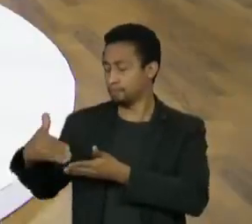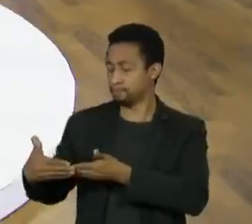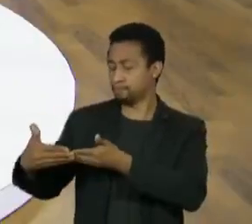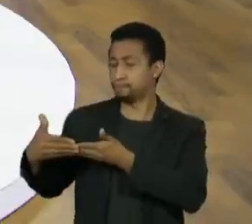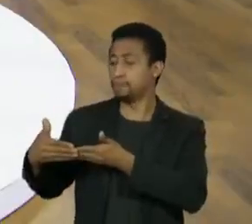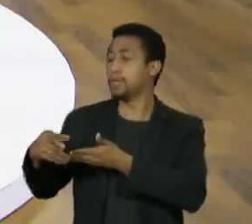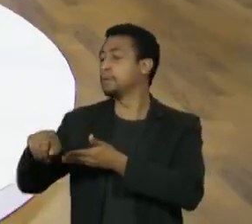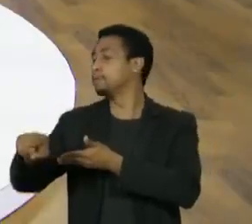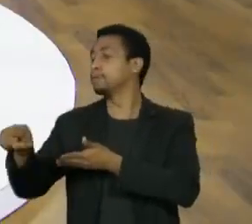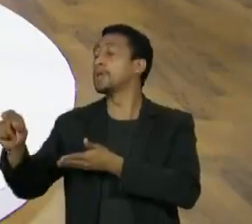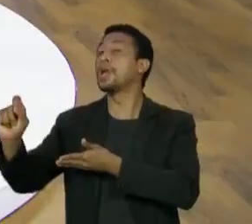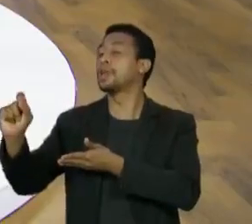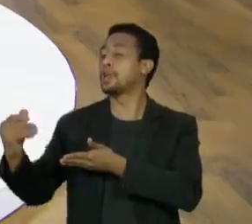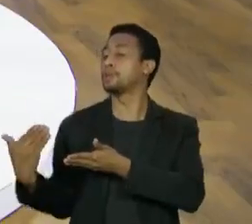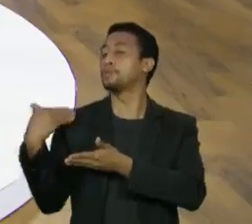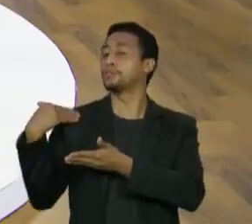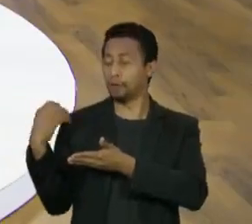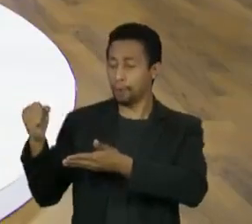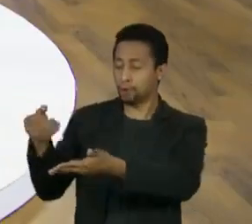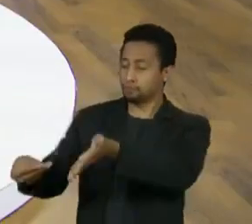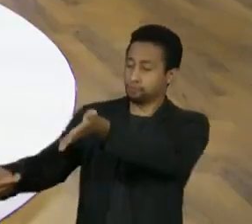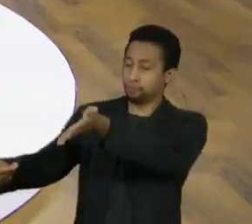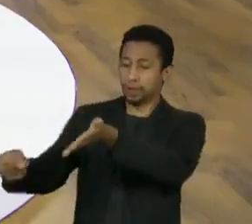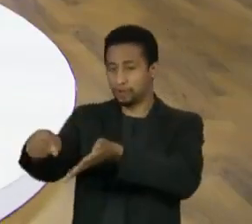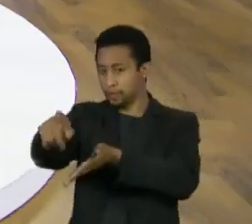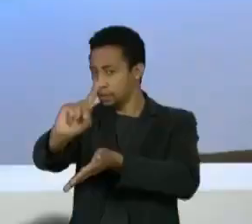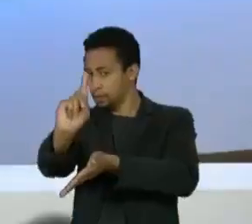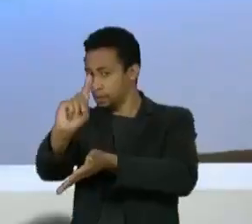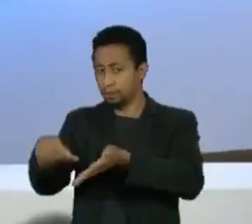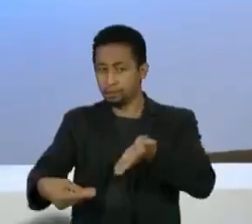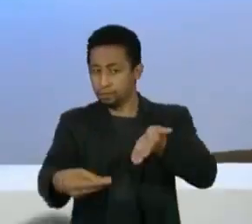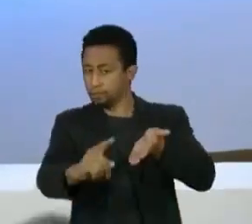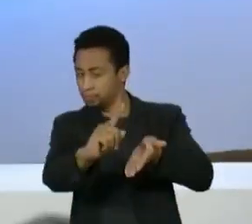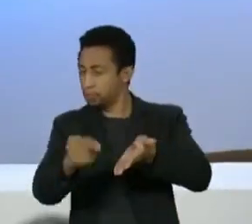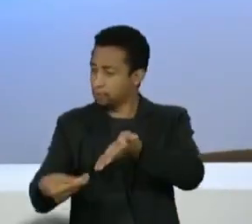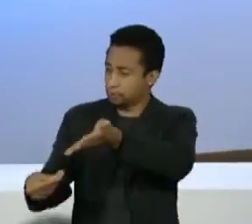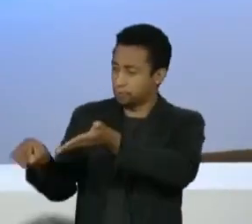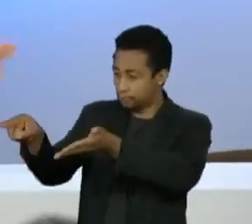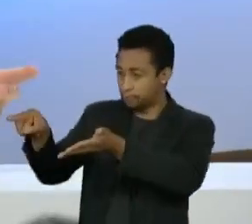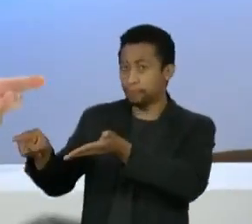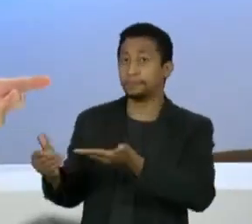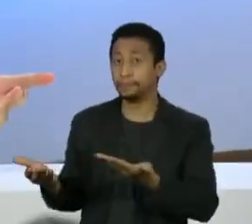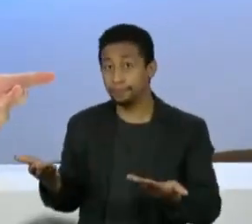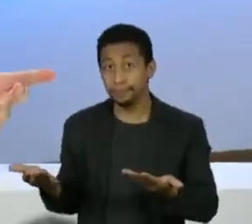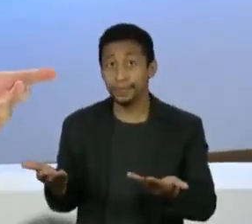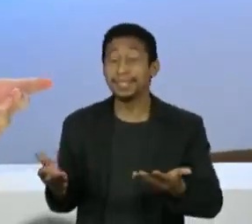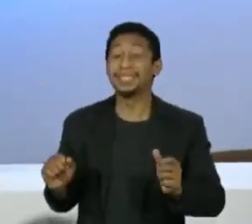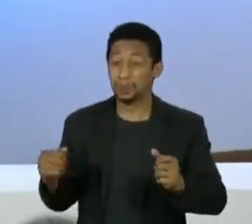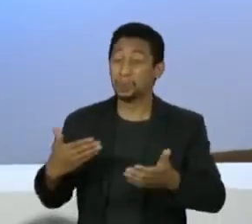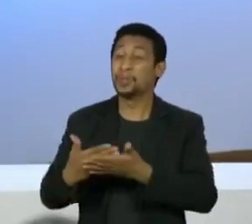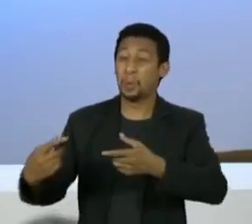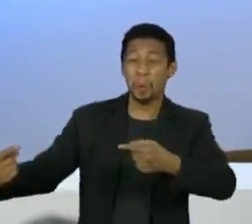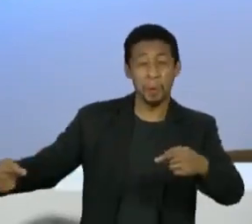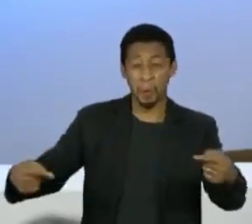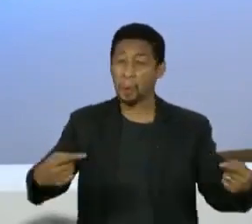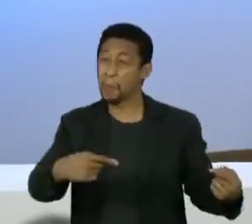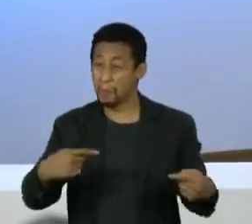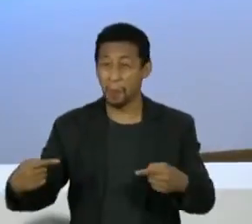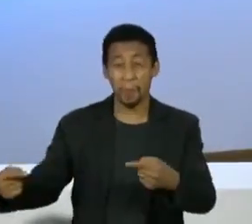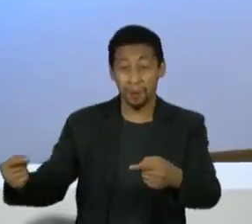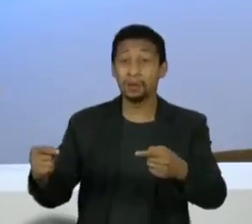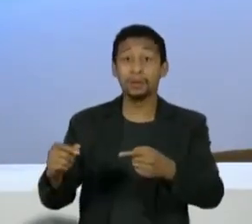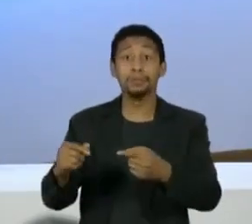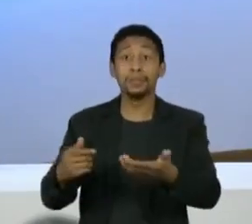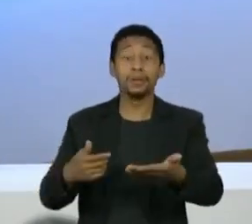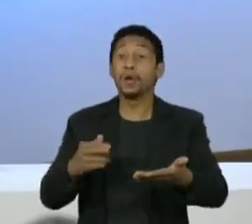quem fosse o autor do requerimento poderia ter acesso ao documento enviado pelo órgão competente. Isso acabou gerando um racha também porque o próprio relator, Renan